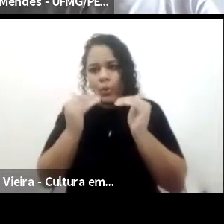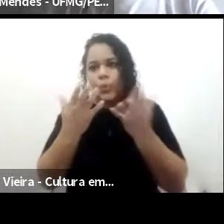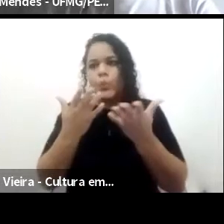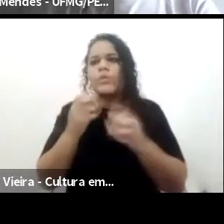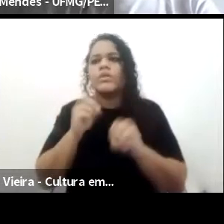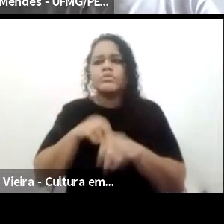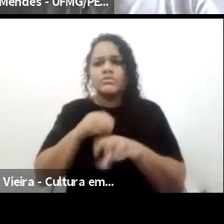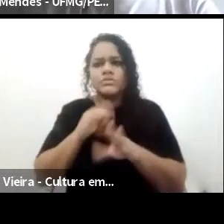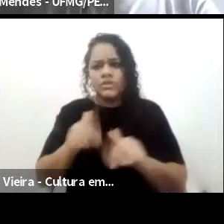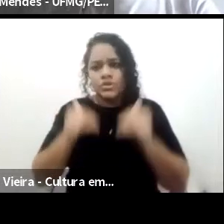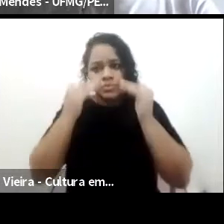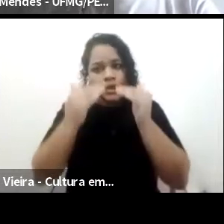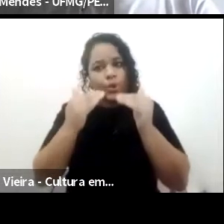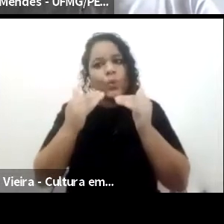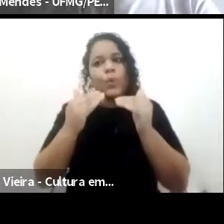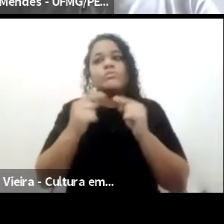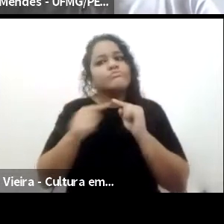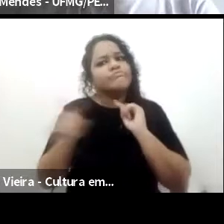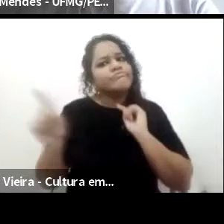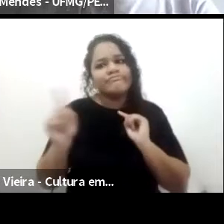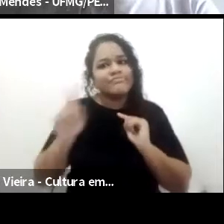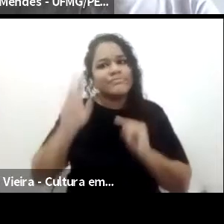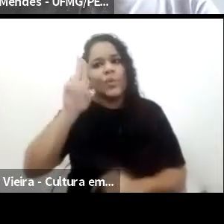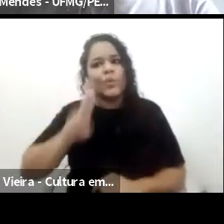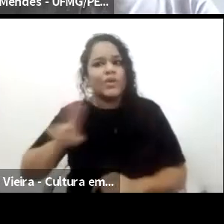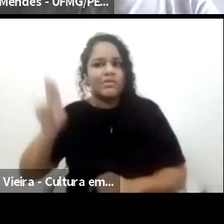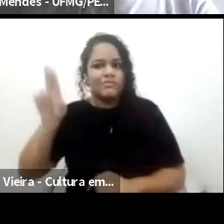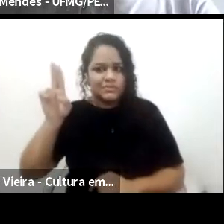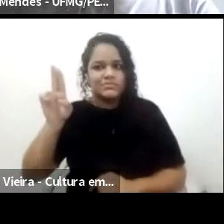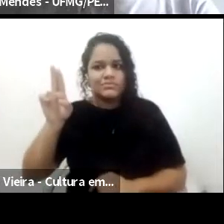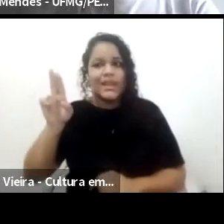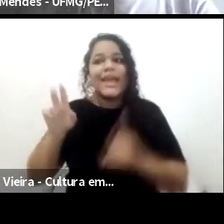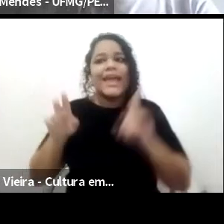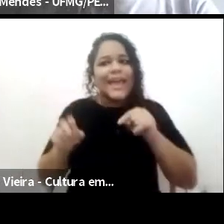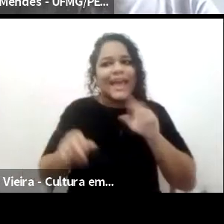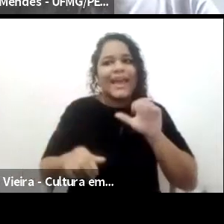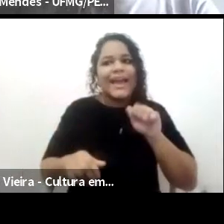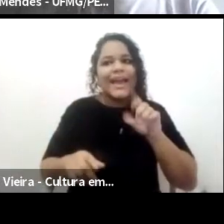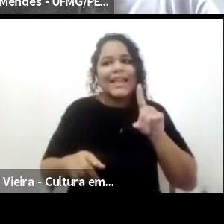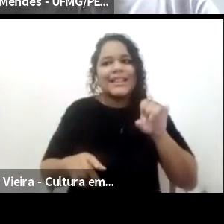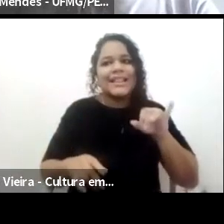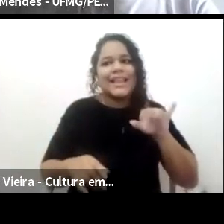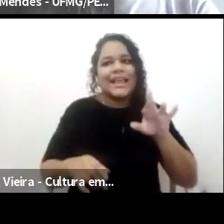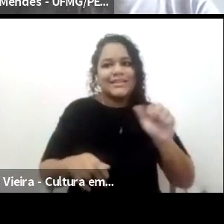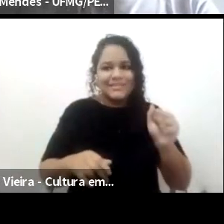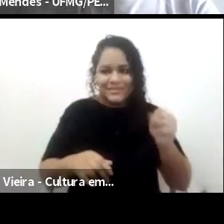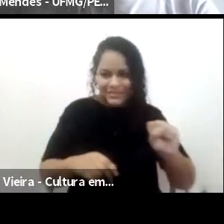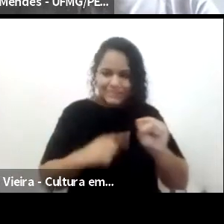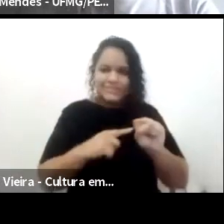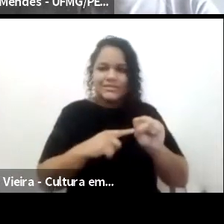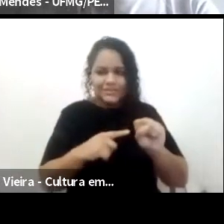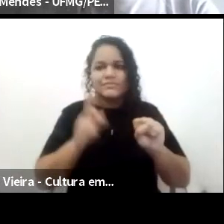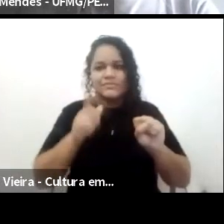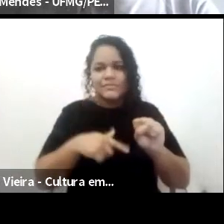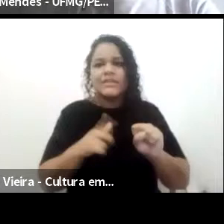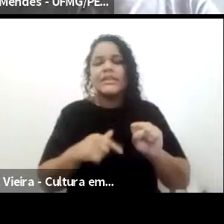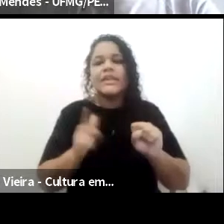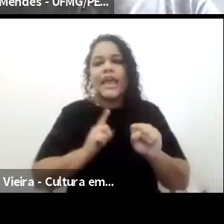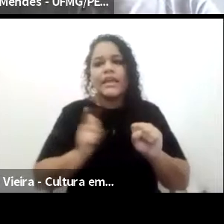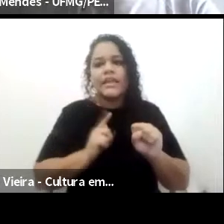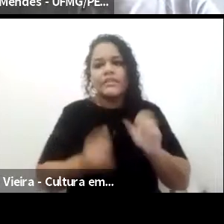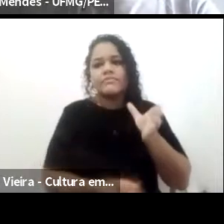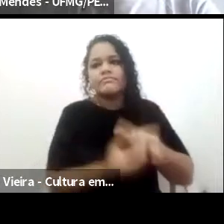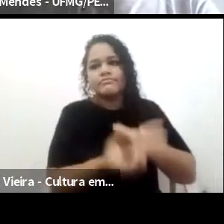falando de universidade, mas a gente está falando o quê? De cadeiras, vamos dizer assim, que vão se instalar em determinados